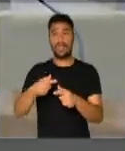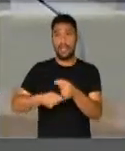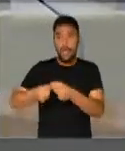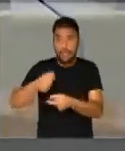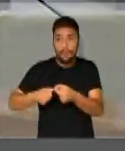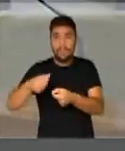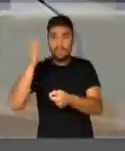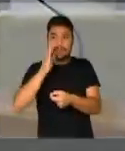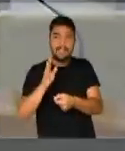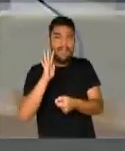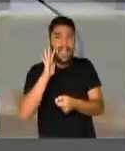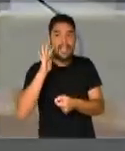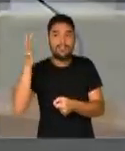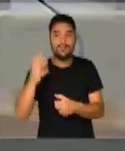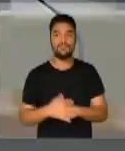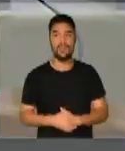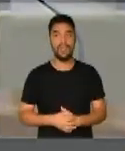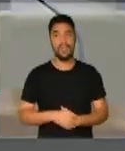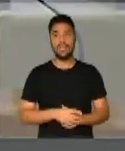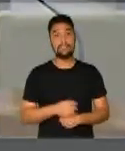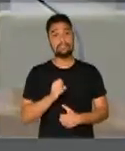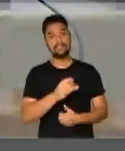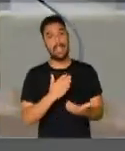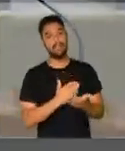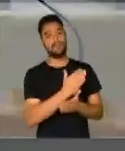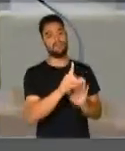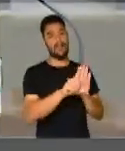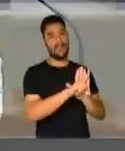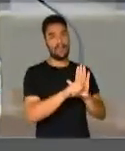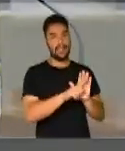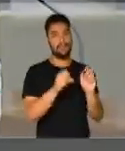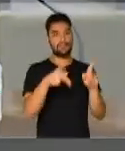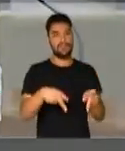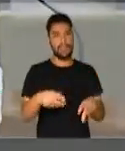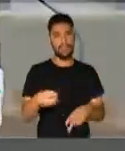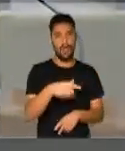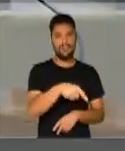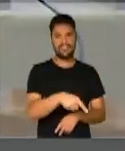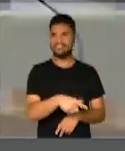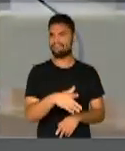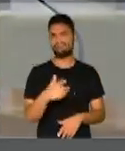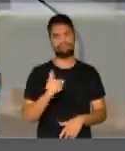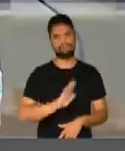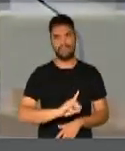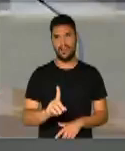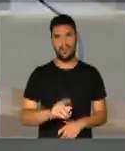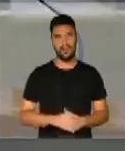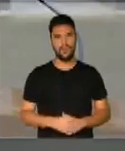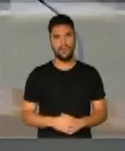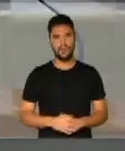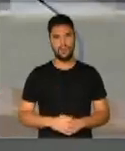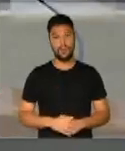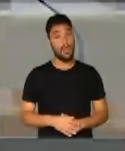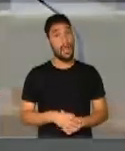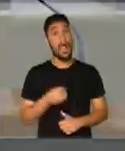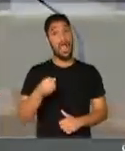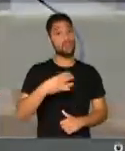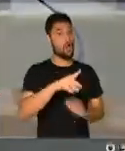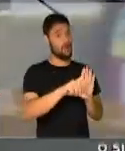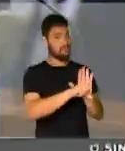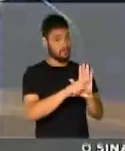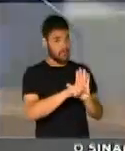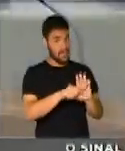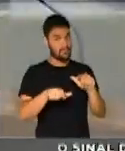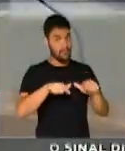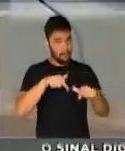economia brasileira apenas com a reforma da Previdência. Nós já assistimos esse filme. Na reforma trabalhista